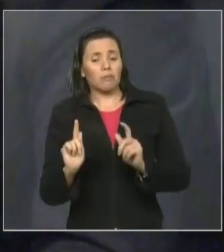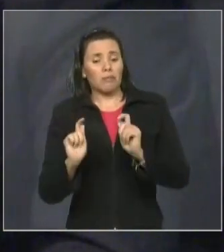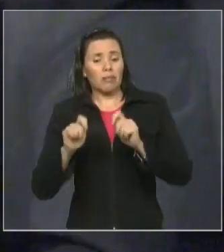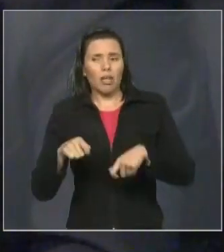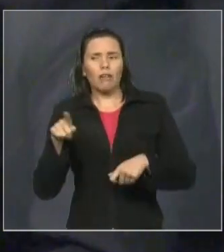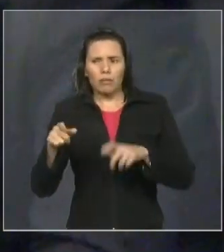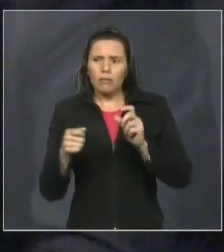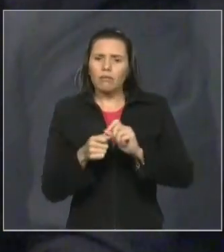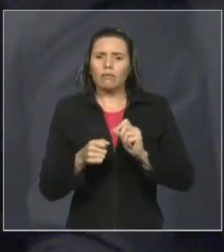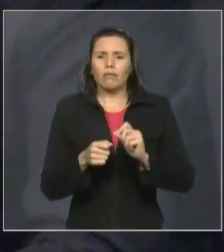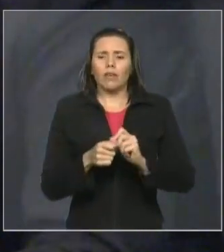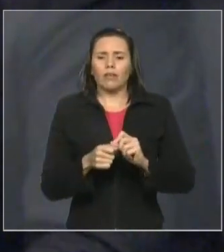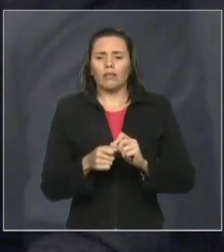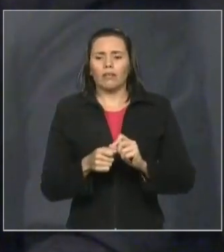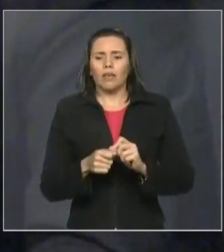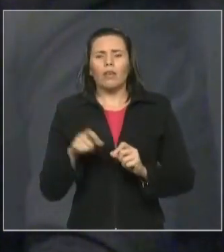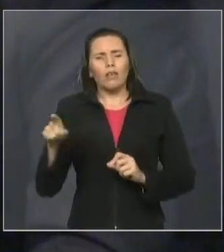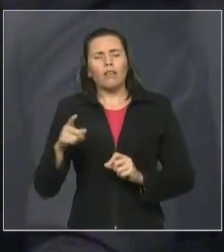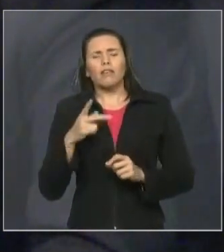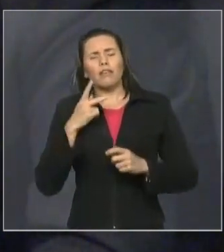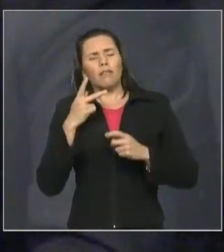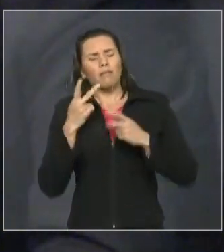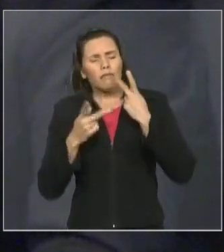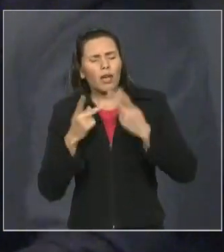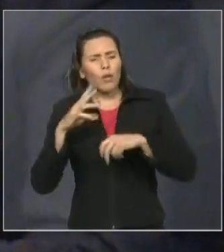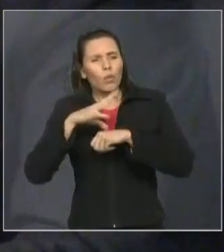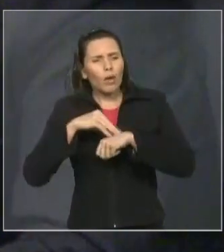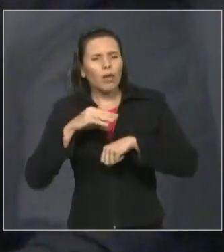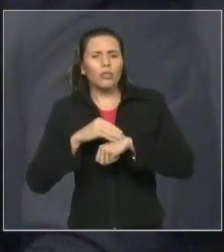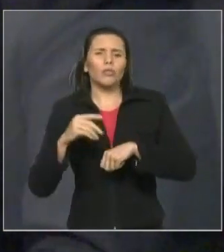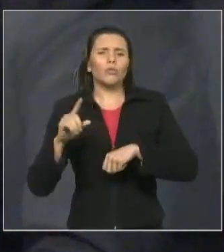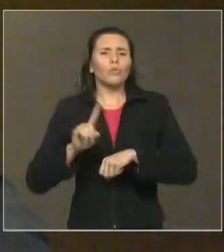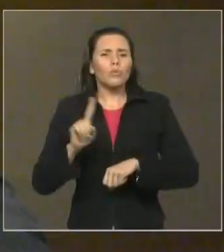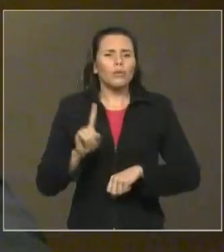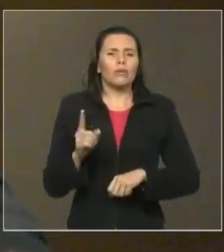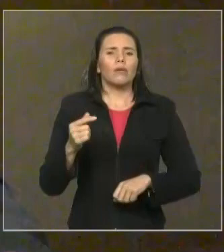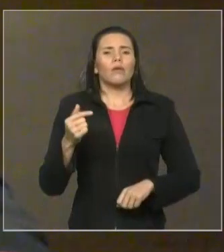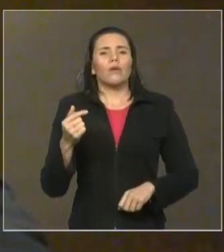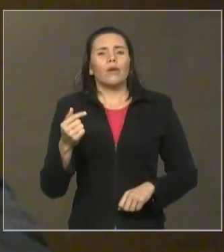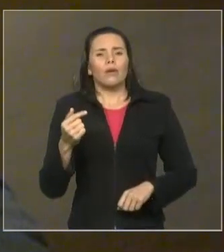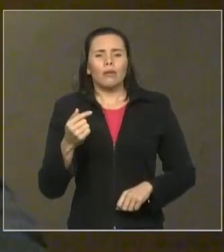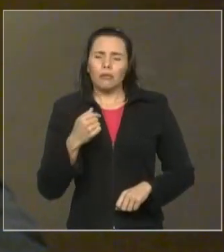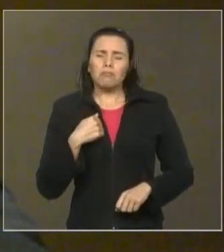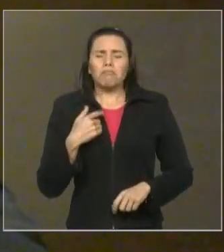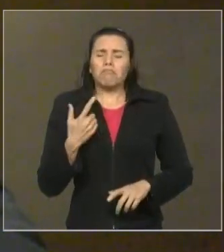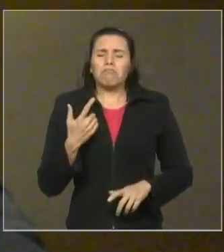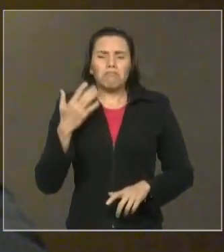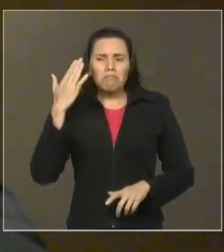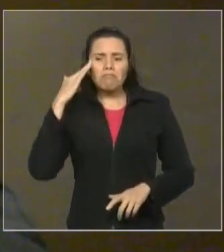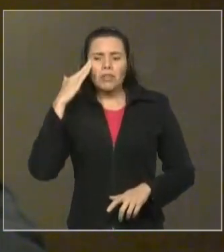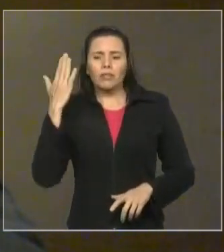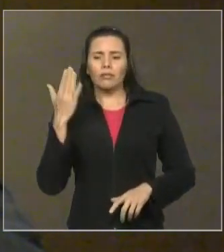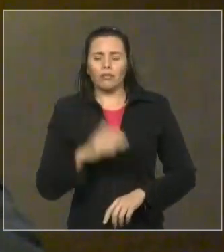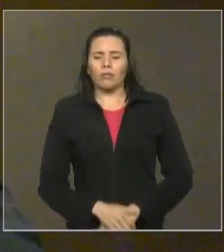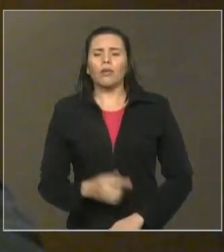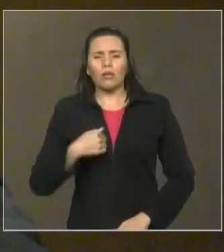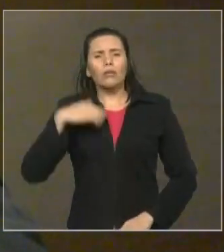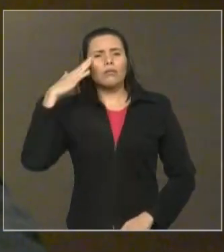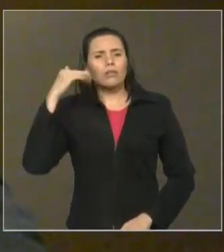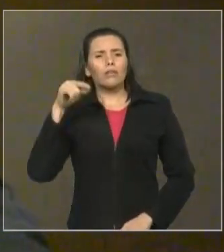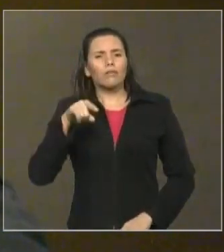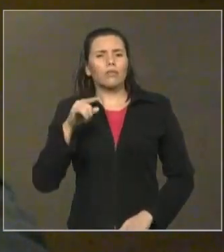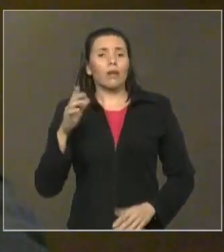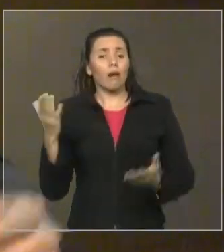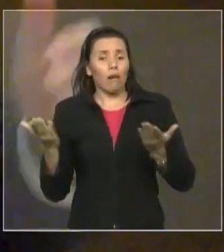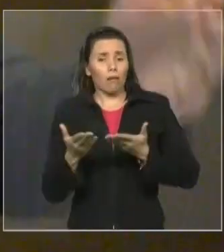aqui não é que ele deixe de ter um grande deputado. Não, Vossa Excelência está na Casa Civil, com certeza, ajudará mais o Maranhão e nos